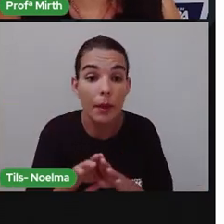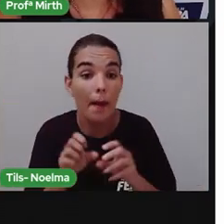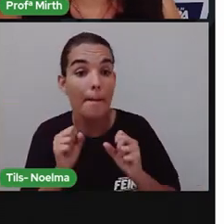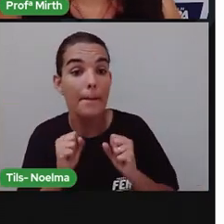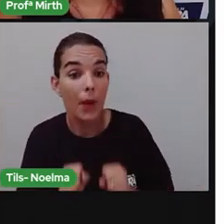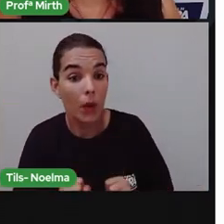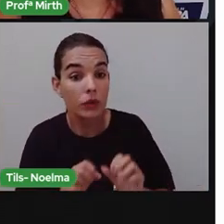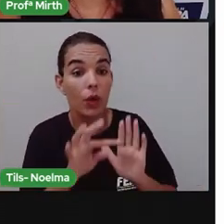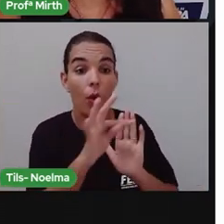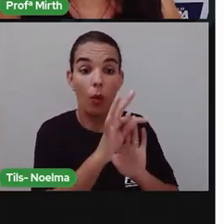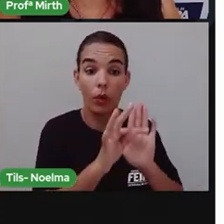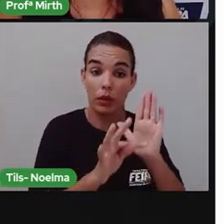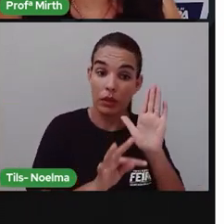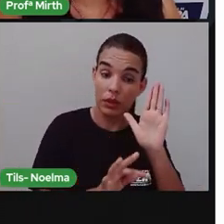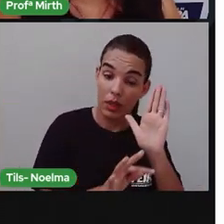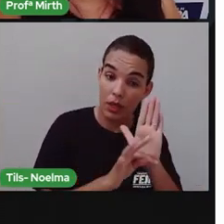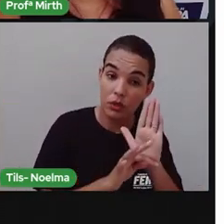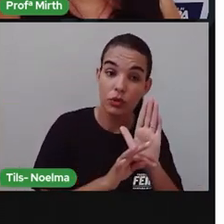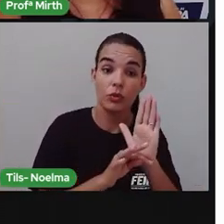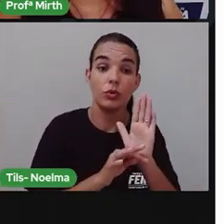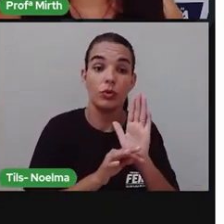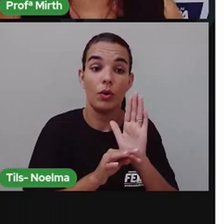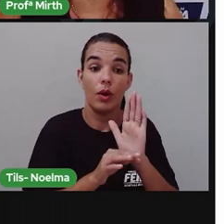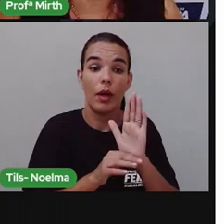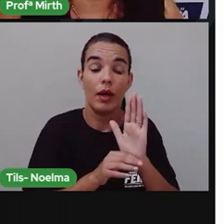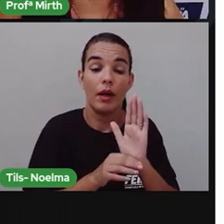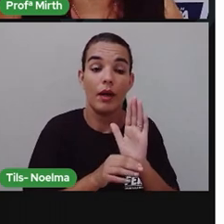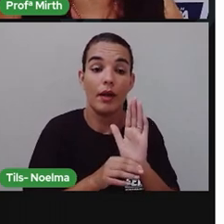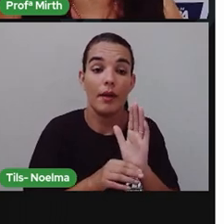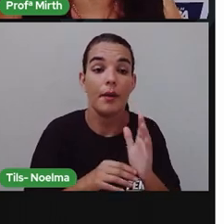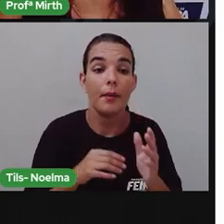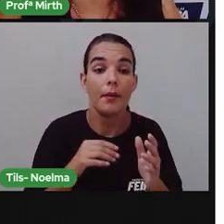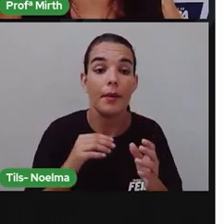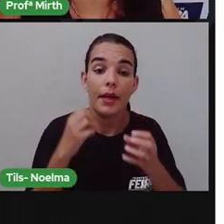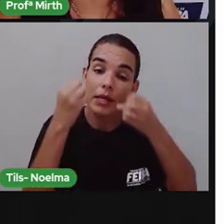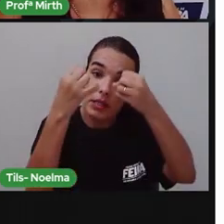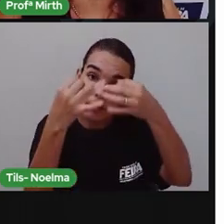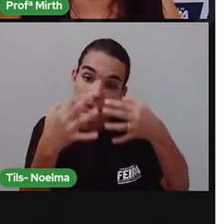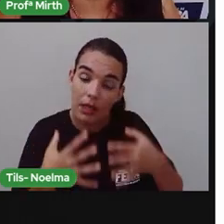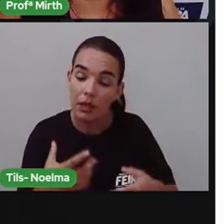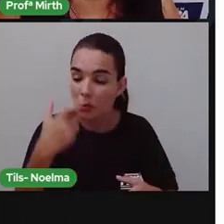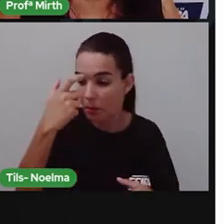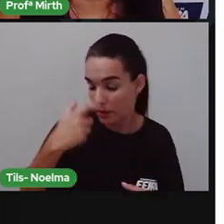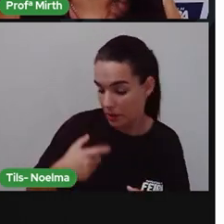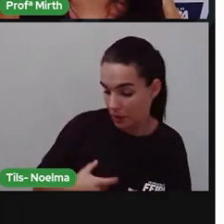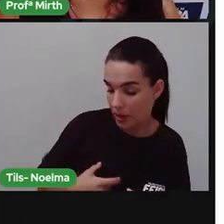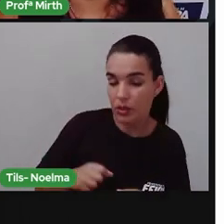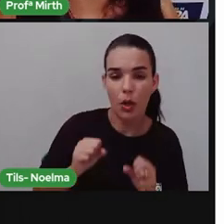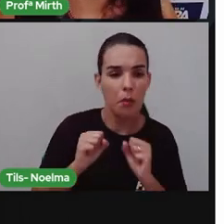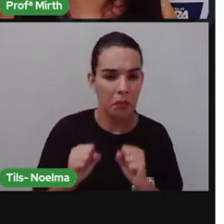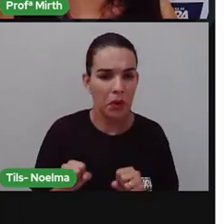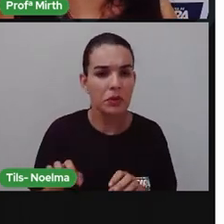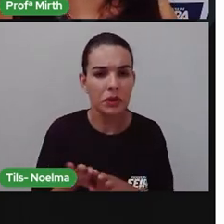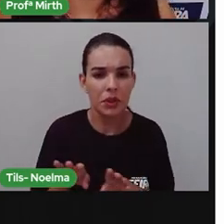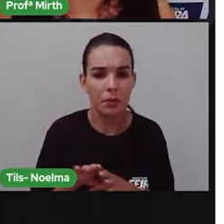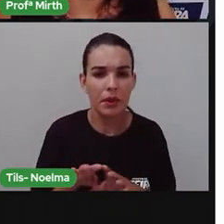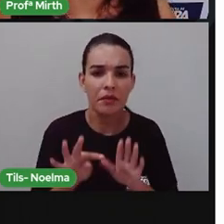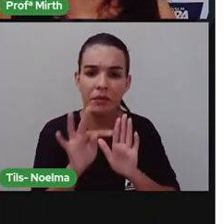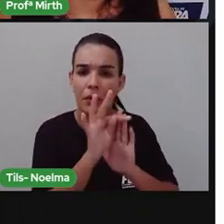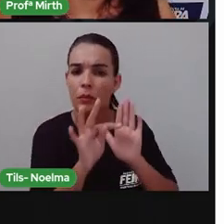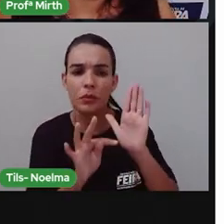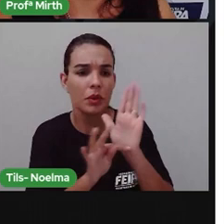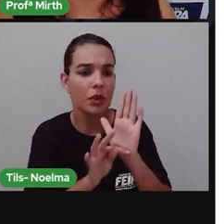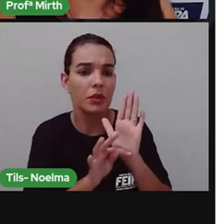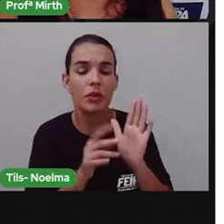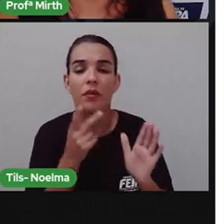trama com os fios da ficção. Na autobiografia, eu posso escrever sobre mim mesma, ou eu posso fazer um texto